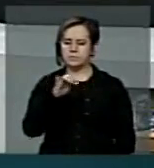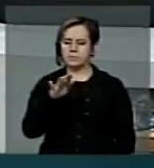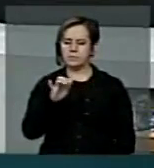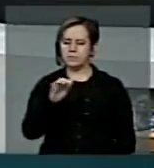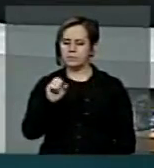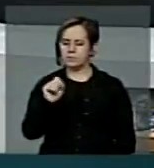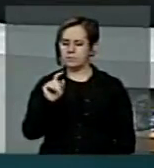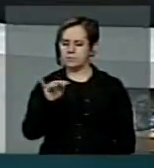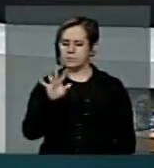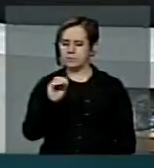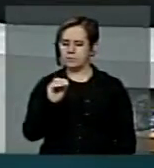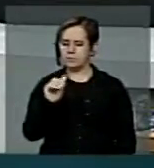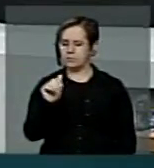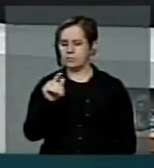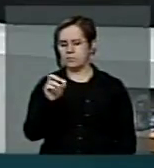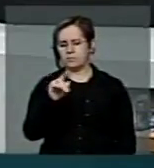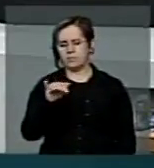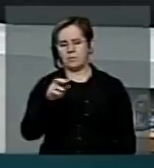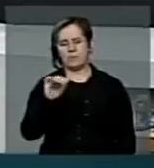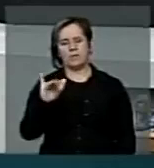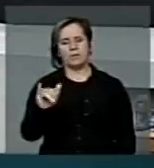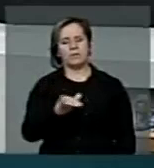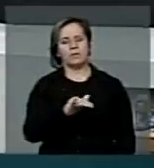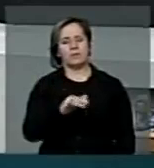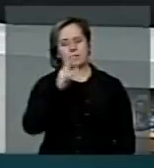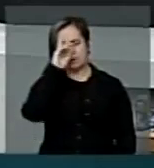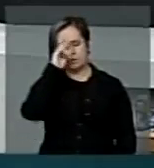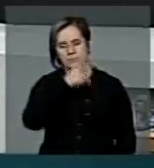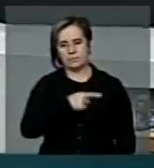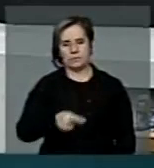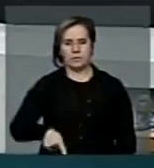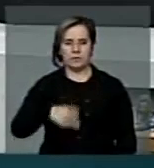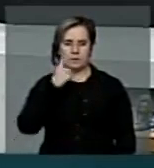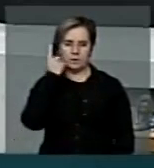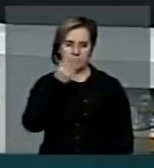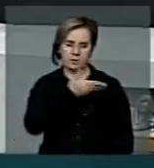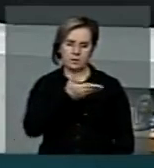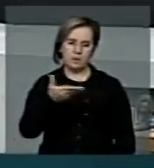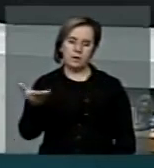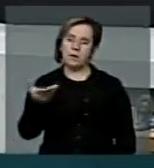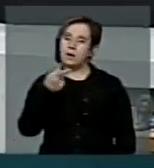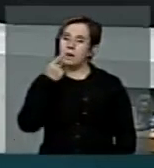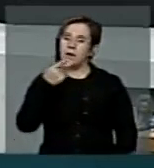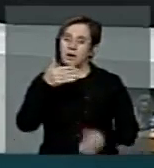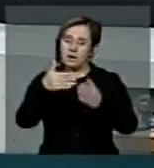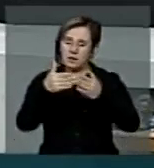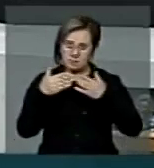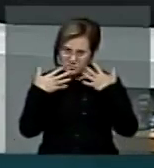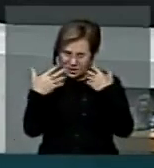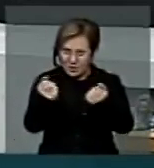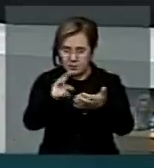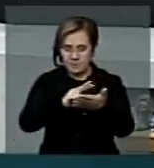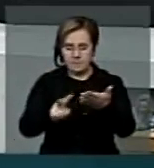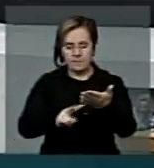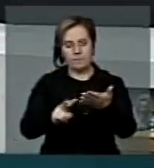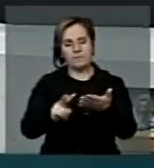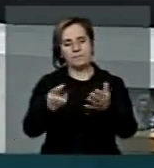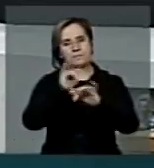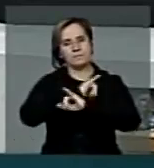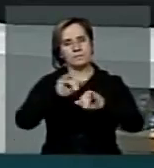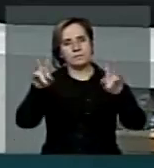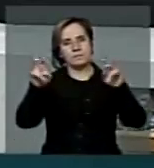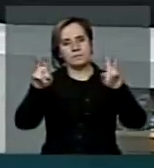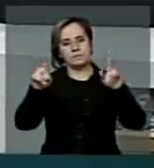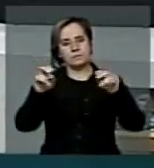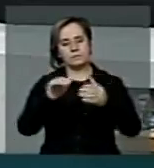O Nófio Aroldo e Valmir. Senhor Presidente, senhores e senhores deputados, eu apenas vou dar para registrar uma notícia